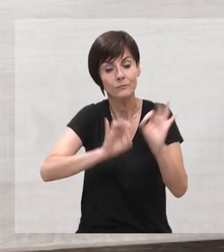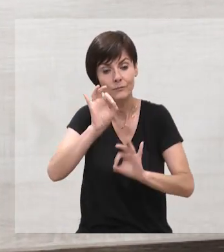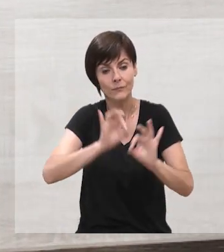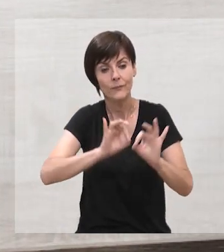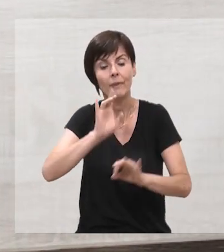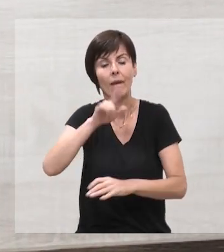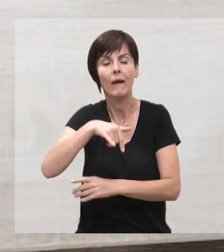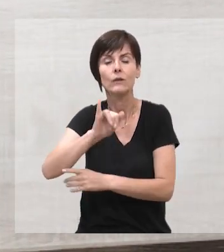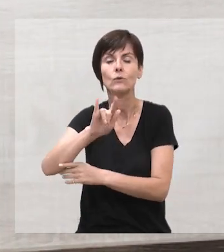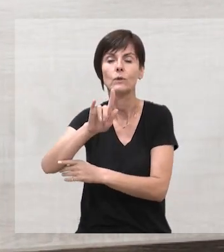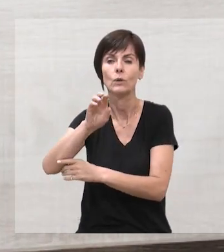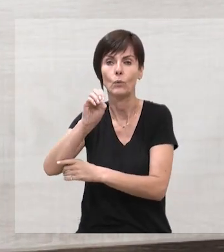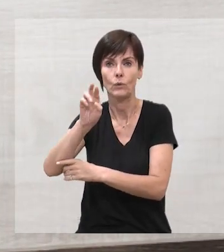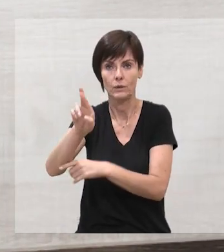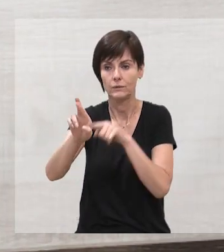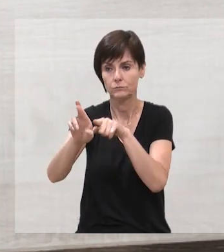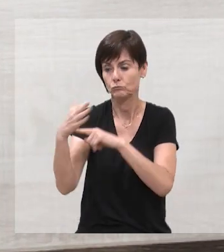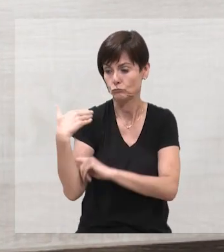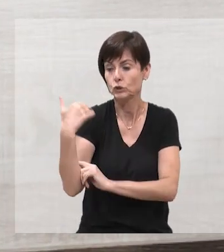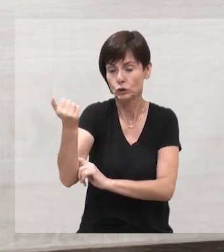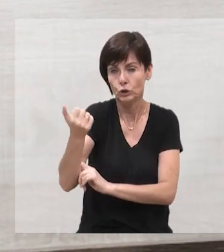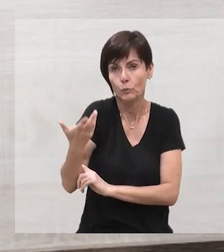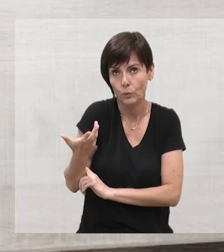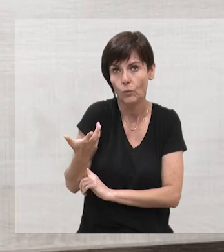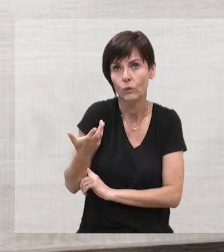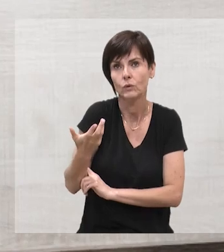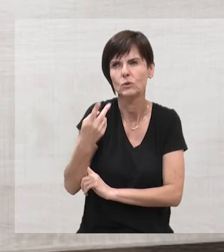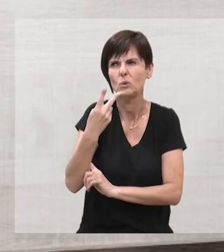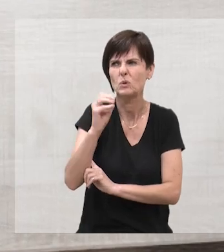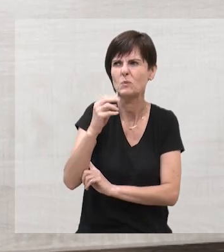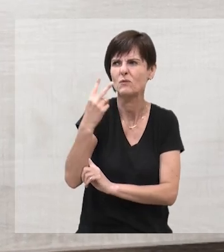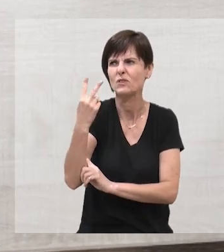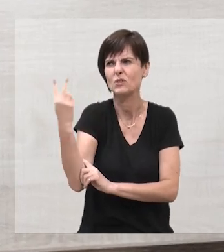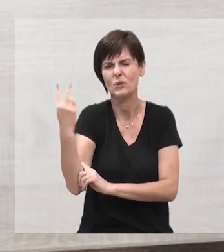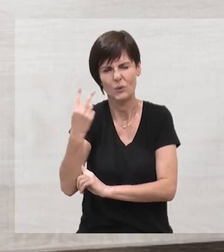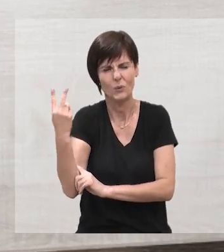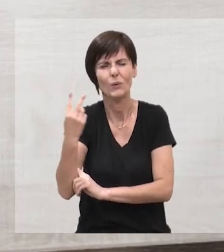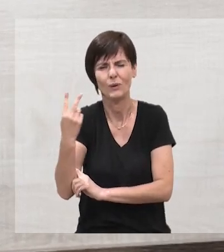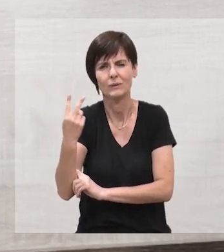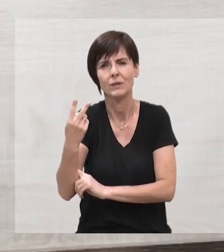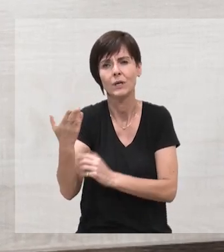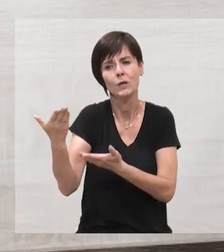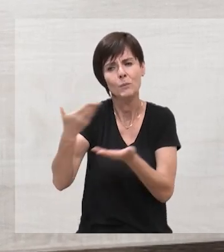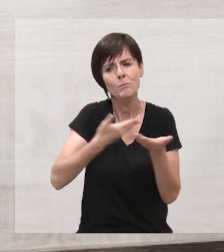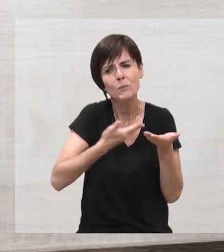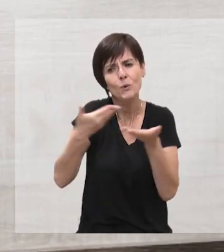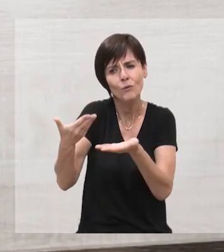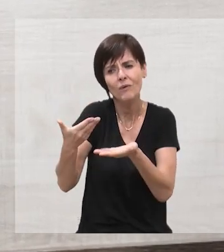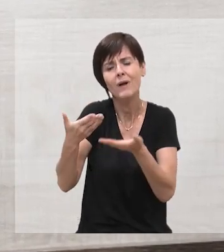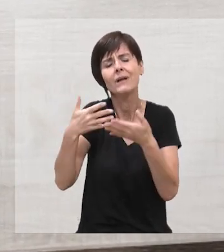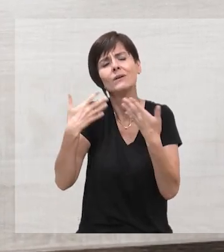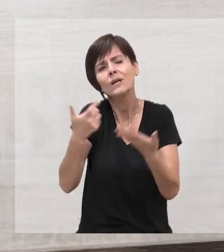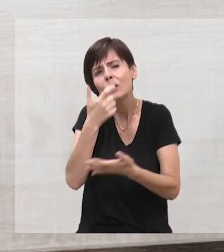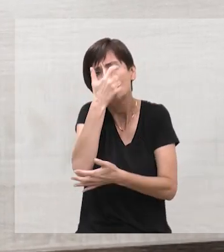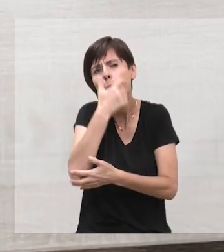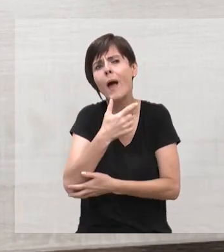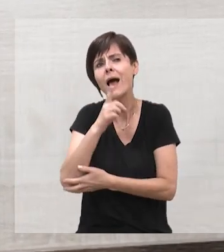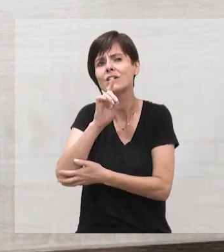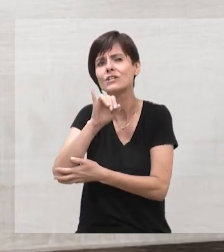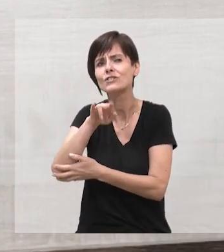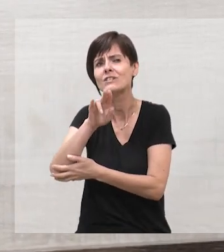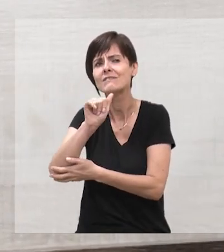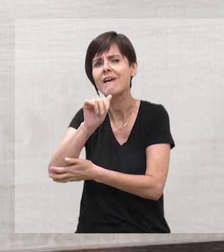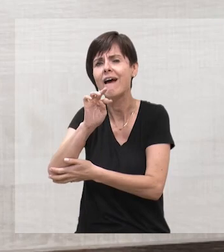a ideia do projeto é do Igor, né? O Igor, numa ocasião, me chamou, em 2022 ainda, e me propôs, pô, Dinache, o que